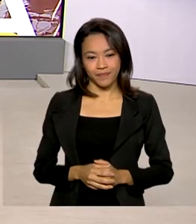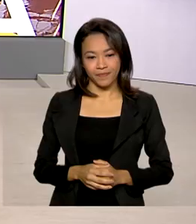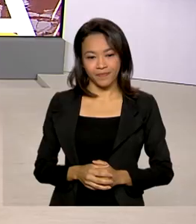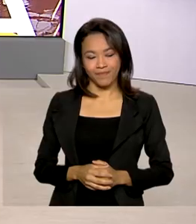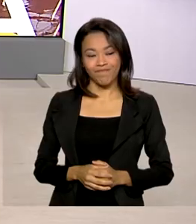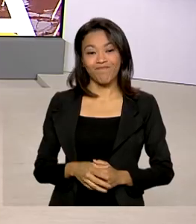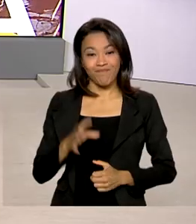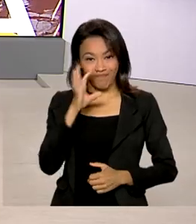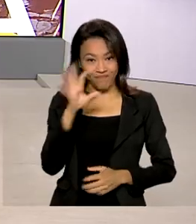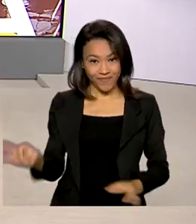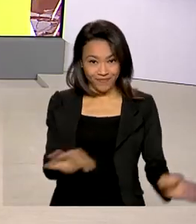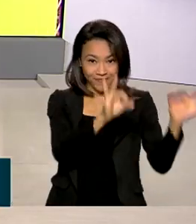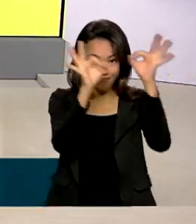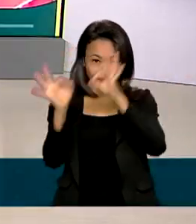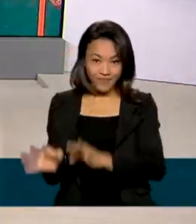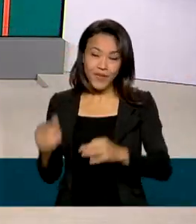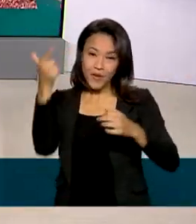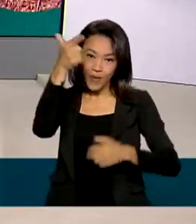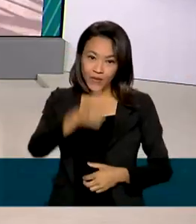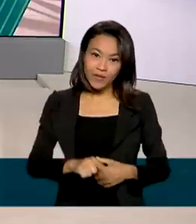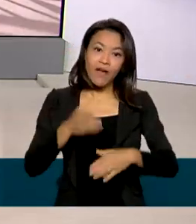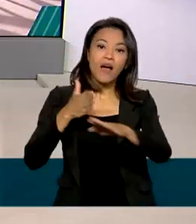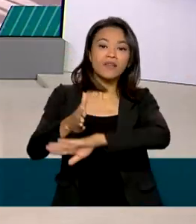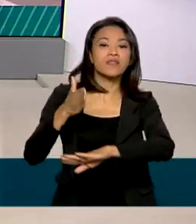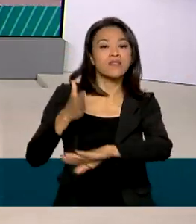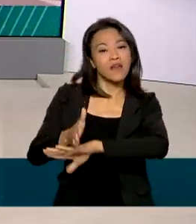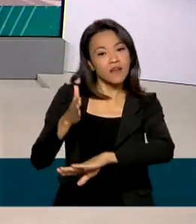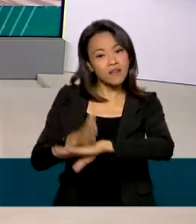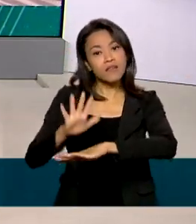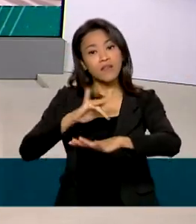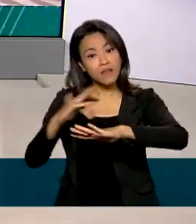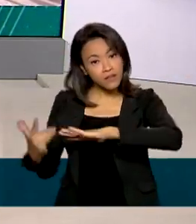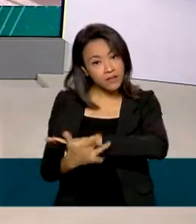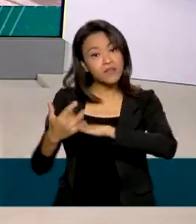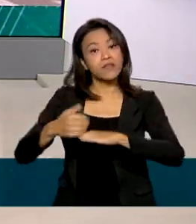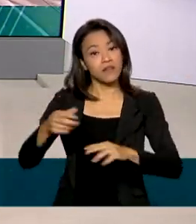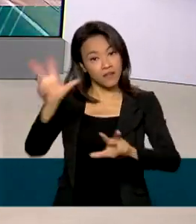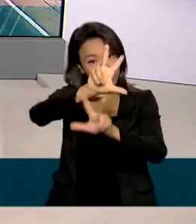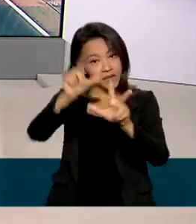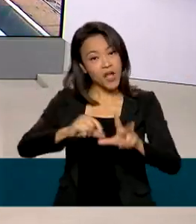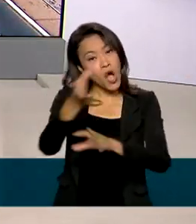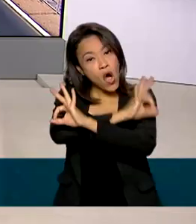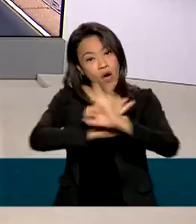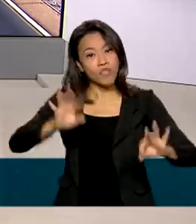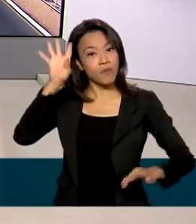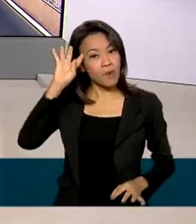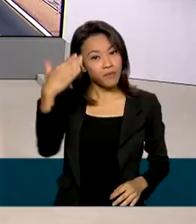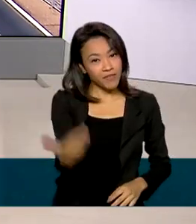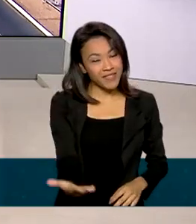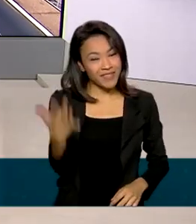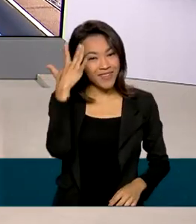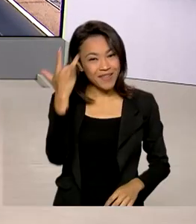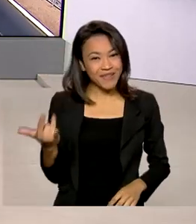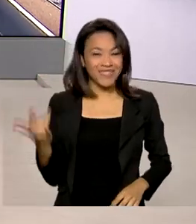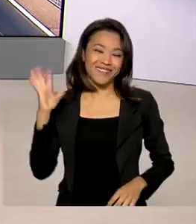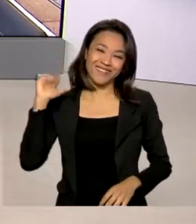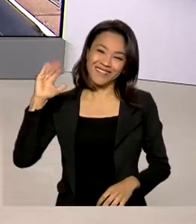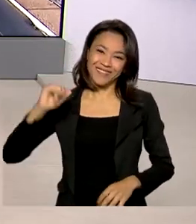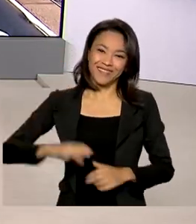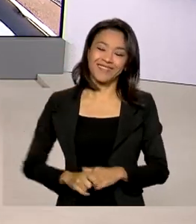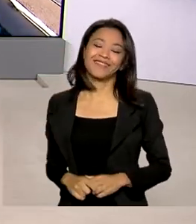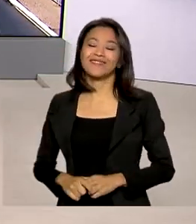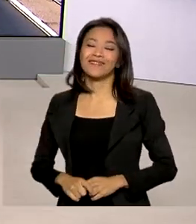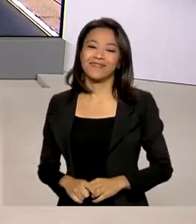Para rever as reportagens de hoje, acesse as redes sociais da TV Brasil. Para você, uma ótima quarta-feira e até amanhã. Tchau, tchau.